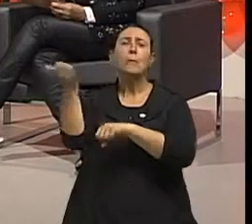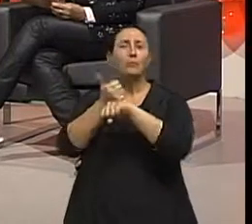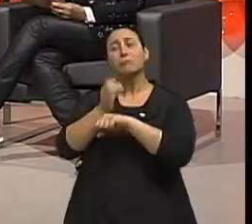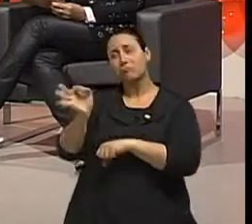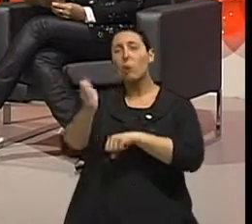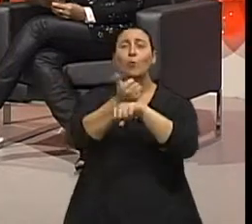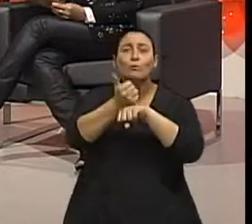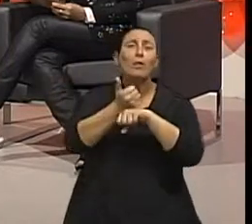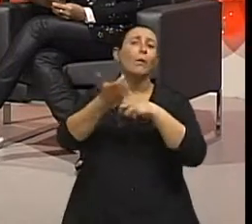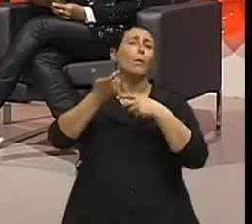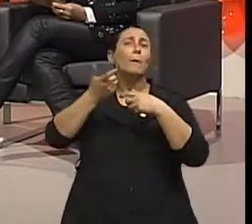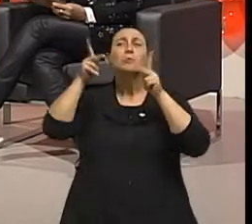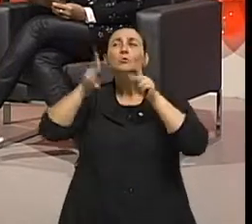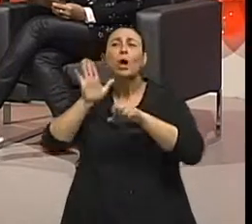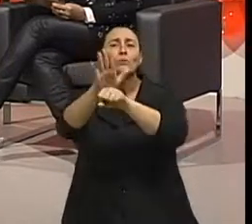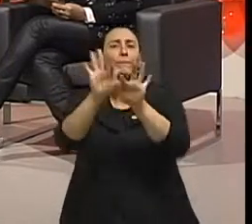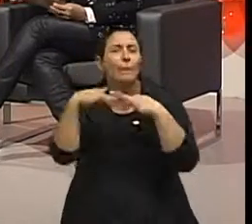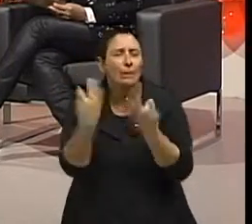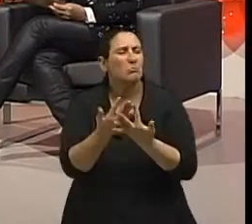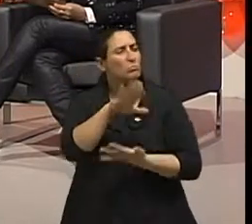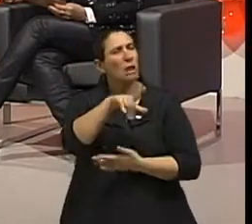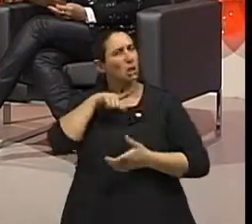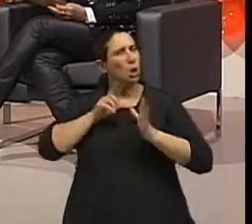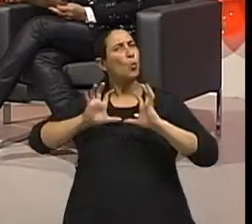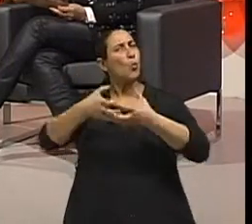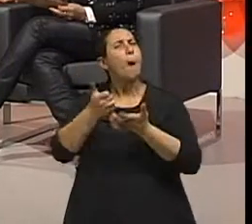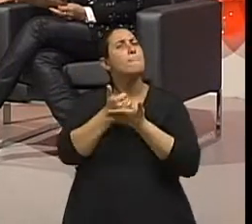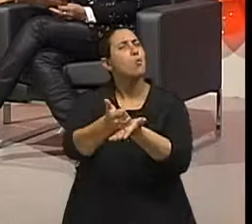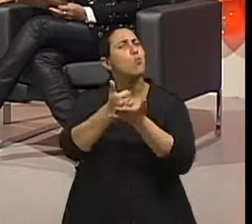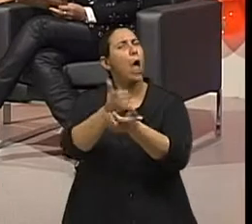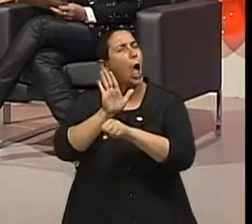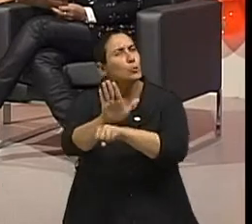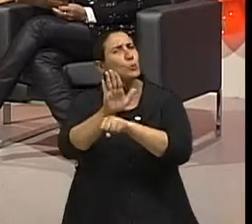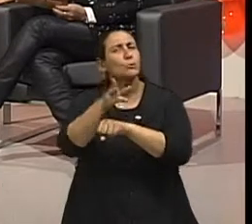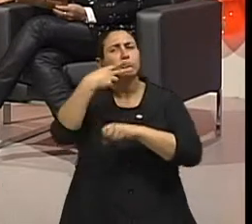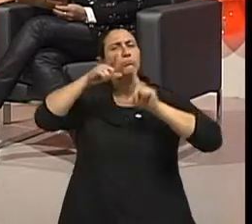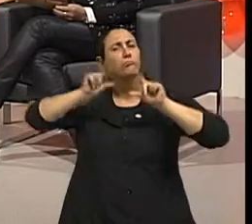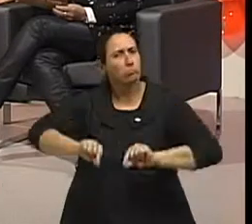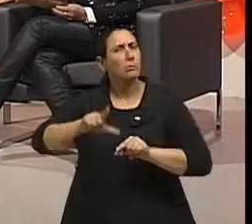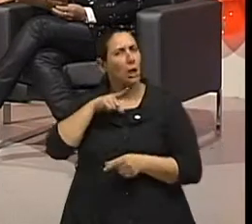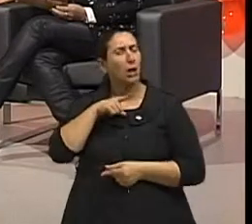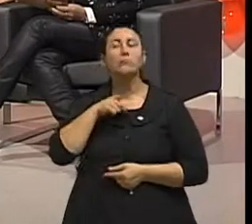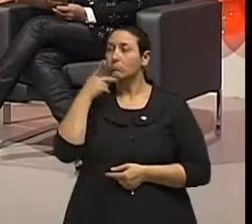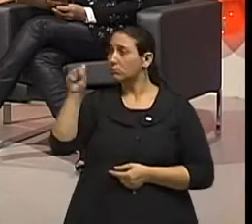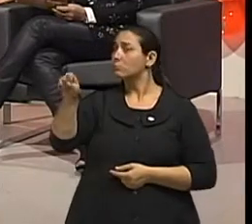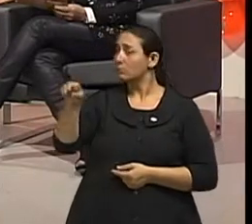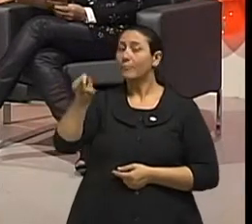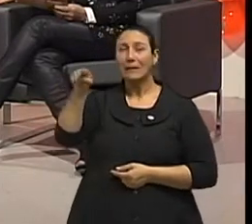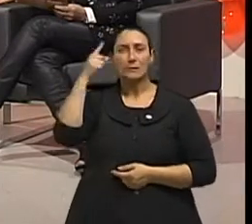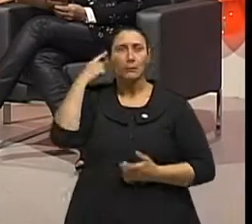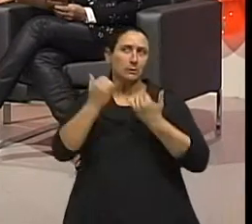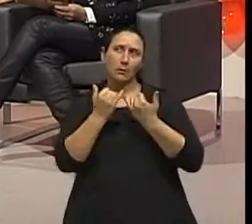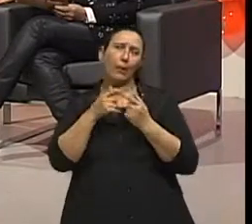ajuda pessoal. Esses grupos de apoio, tem grupos que fazem trabalhos que são fundamentais, São muito importantes, mas lembrando, algumas pessoas vão